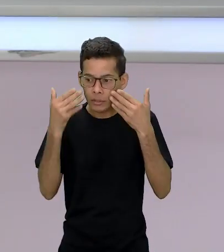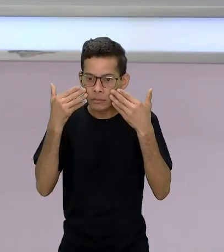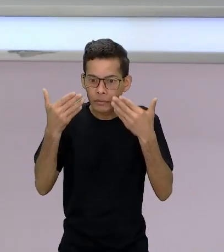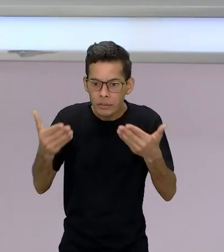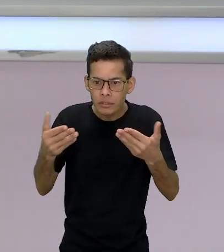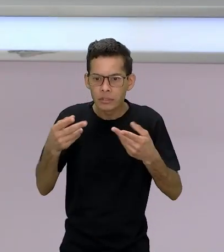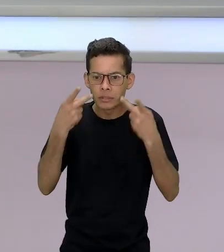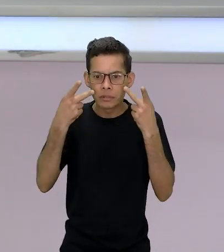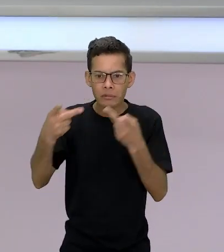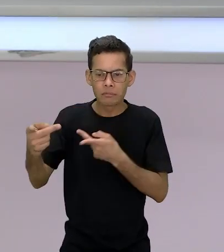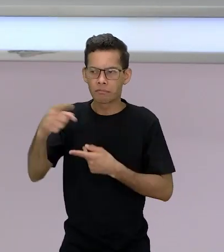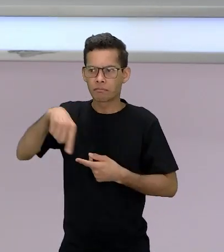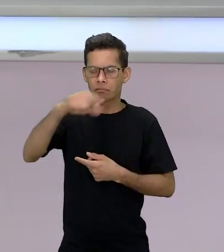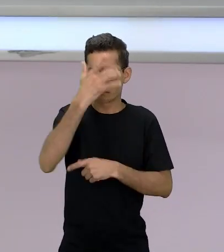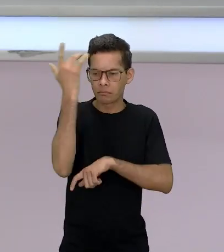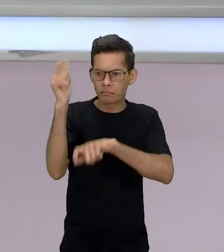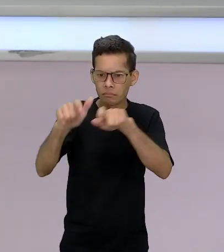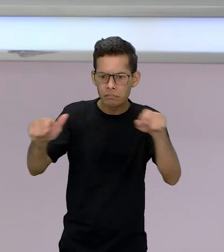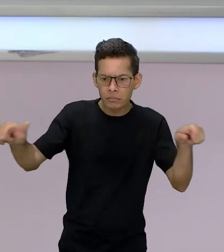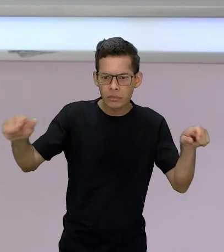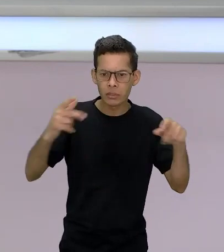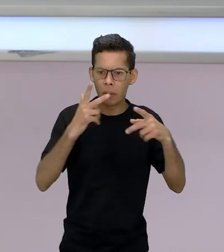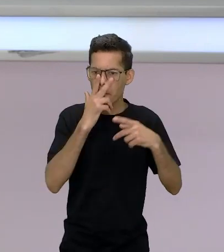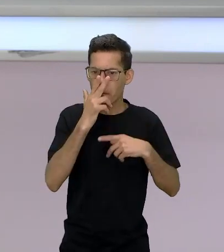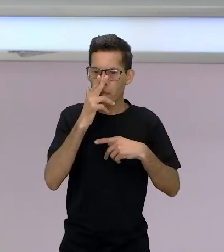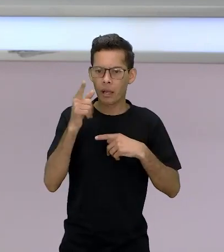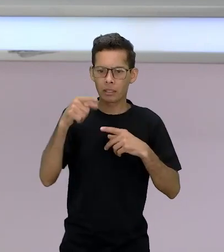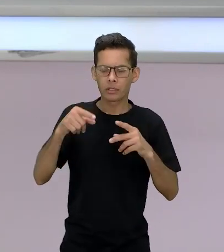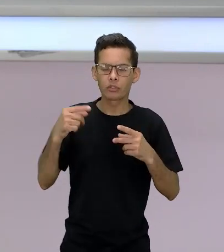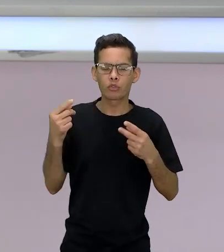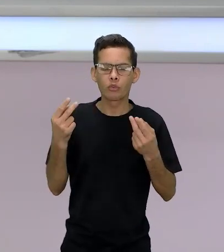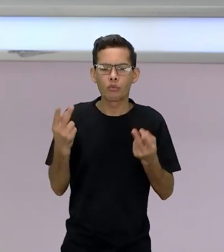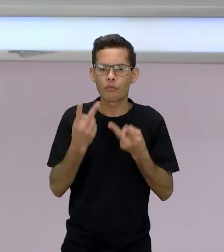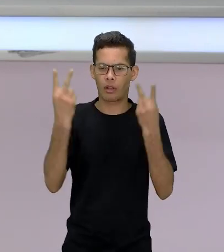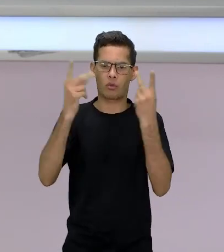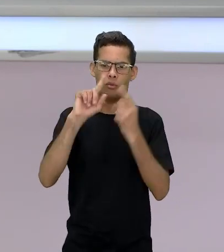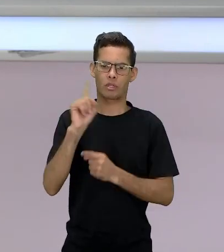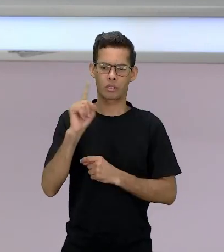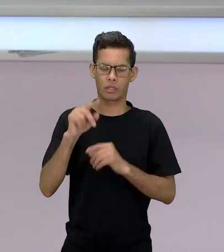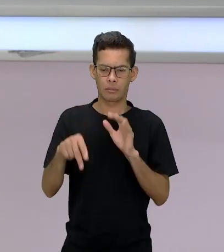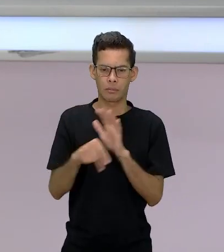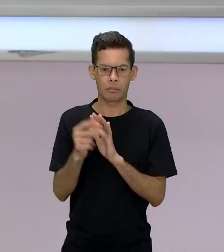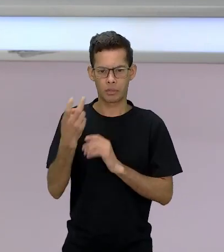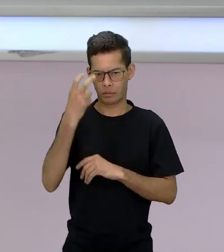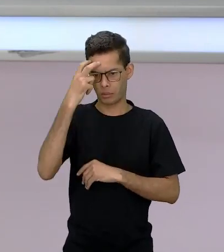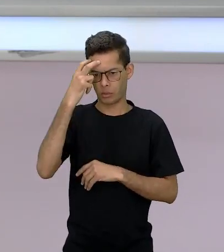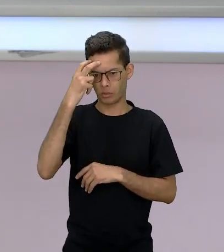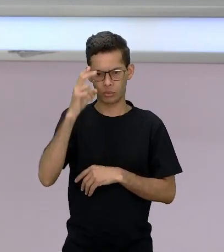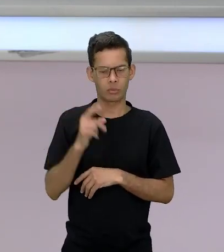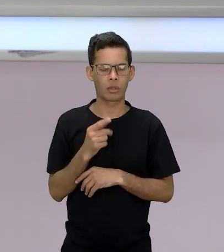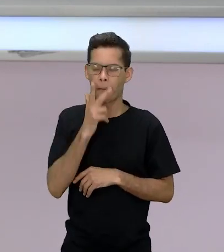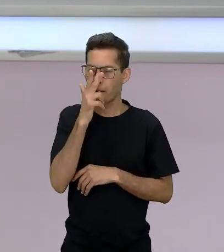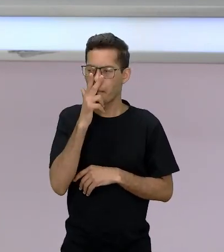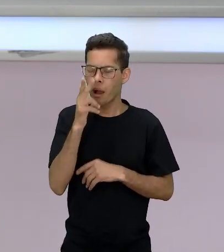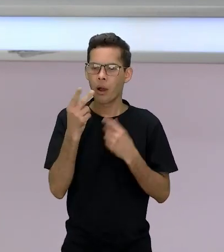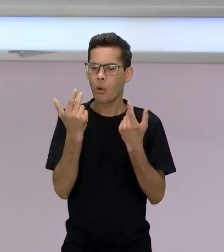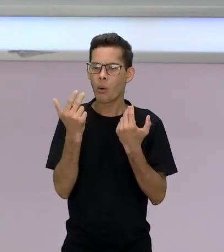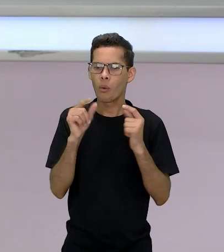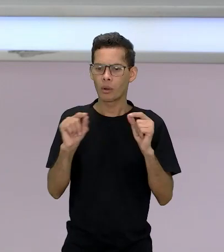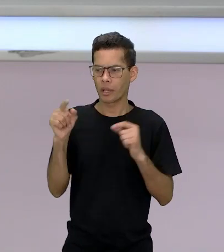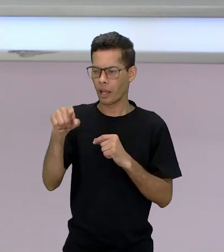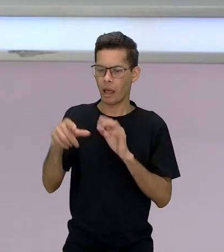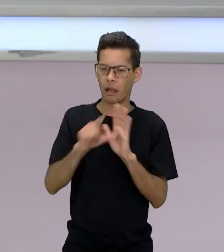as pessoas não valorizam a cultura. Ela não tinha esse